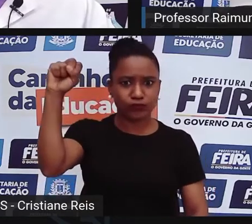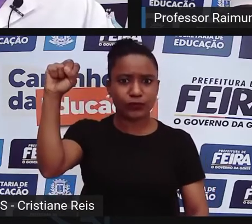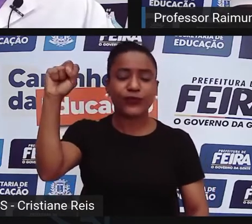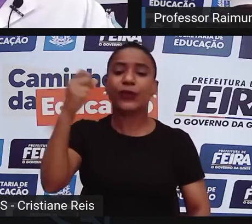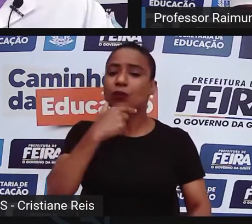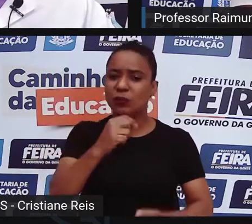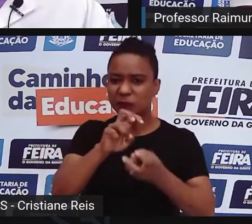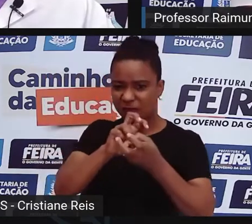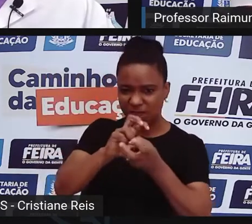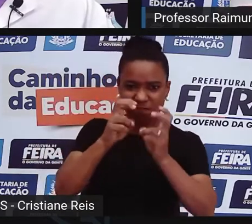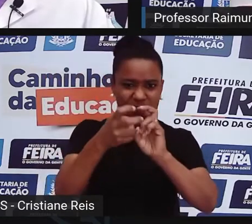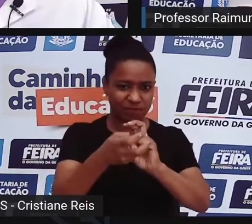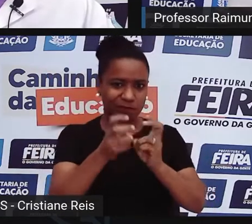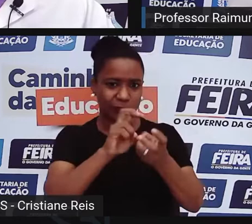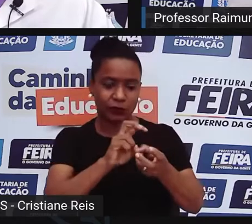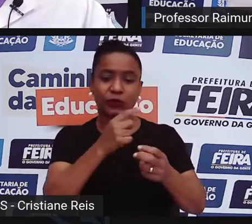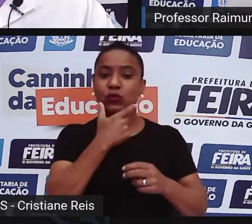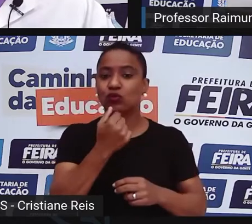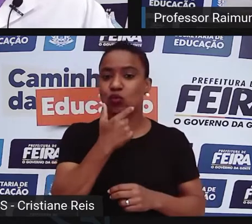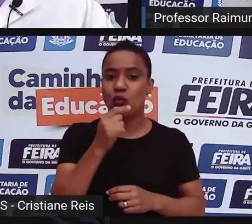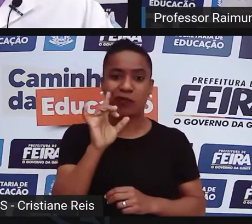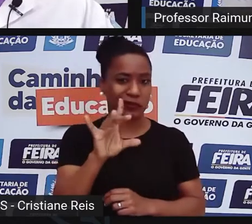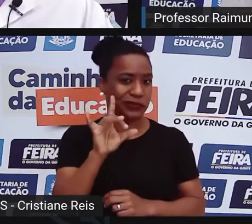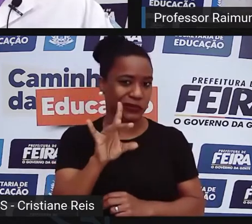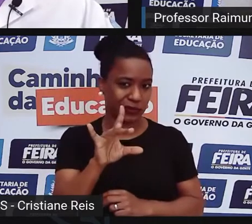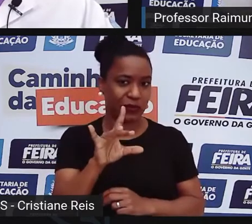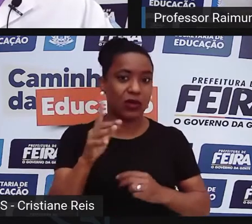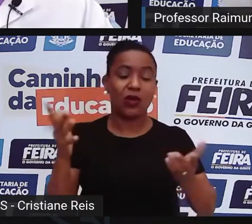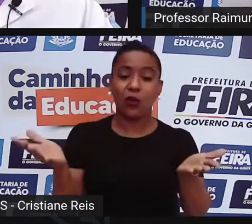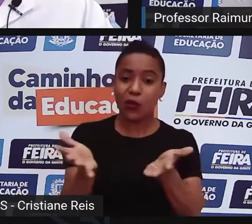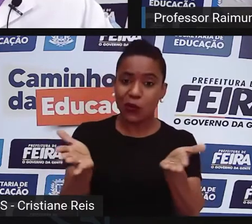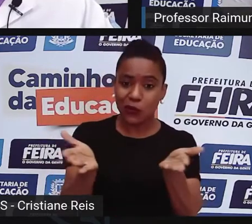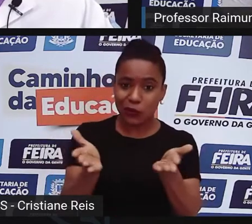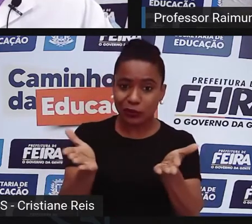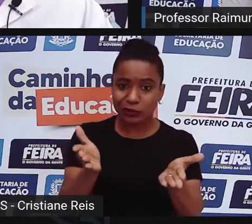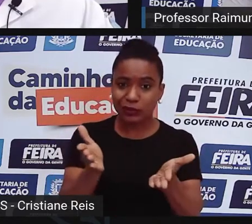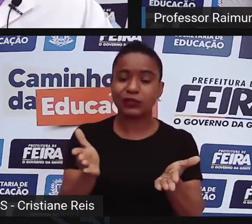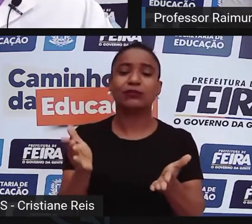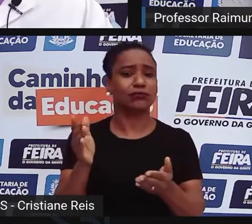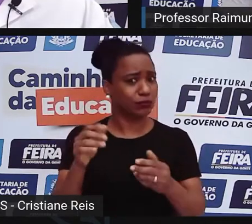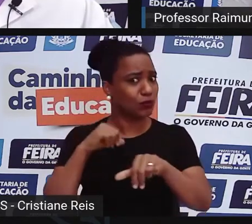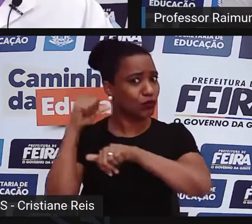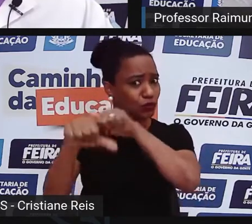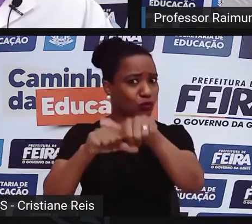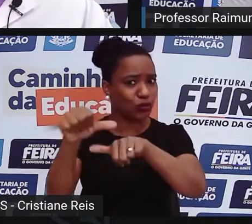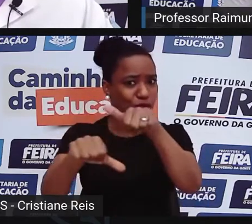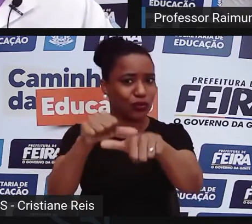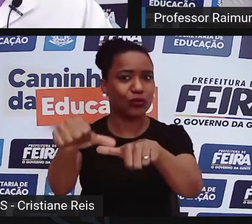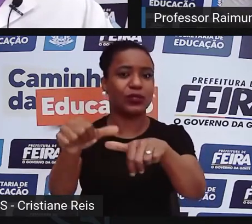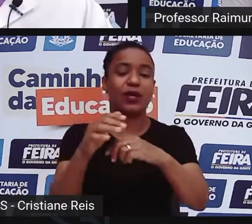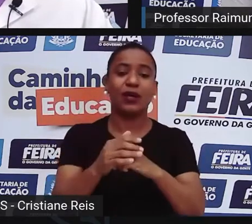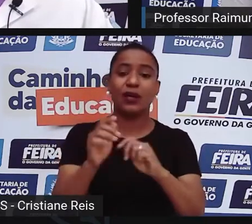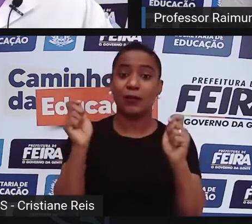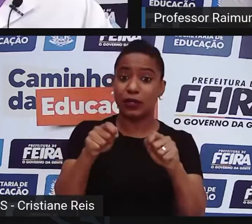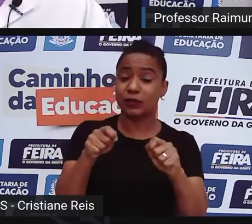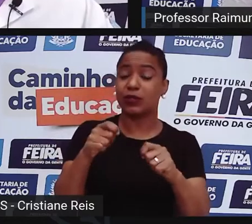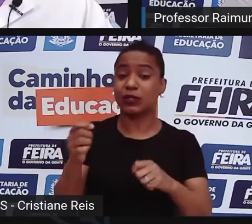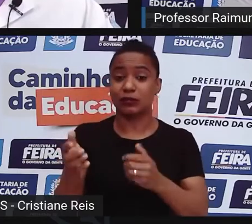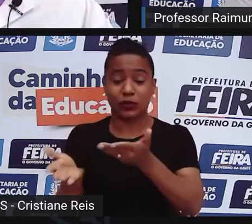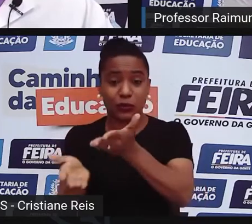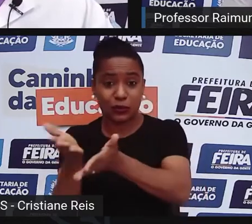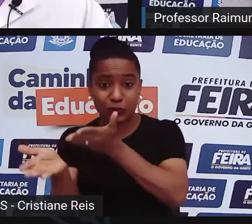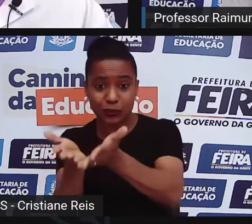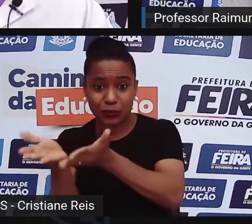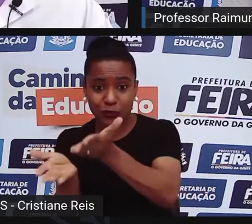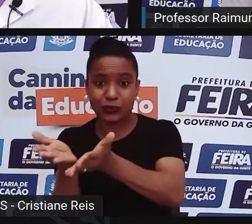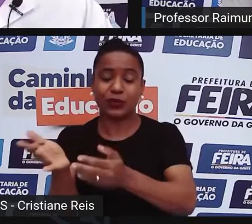separação e hoje, a gente já consegue ter um olhar, um olhar terapêutico, um olhar em qualidade